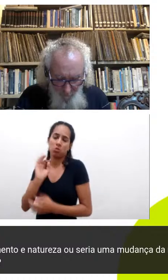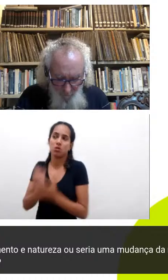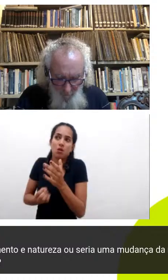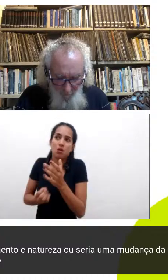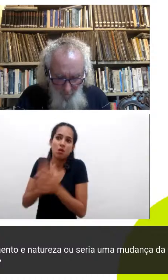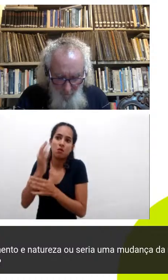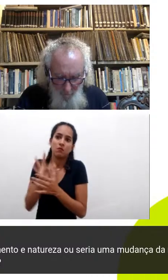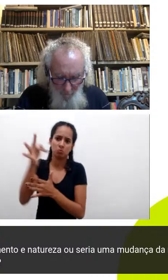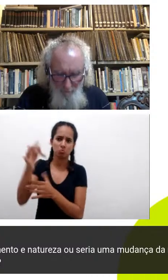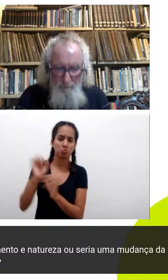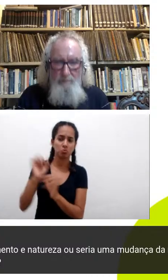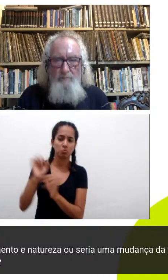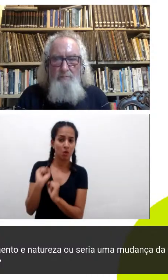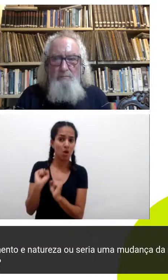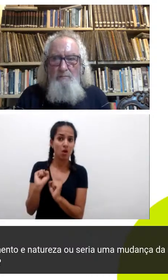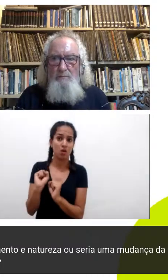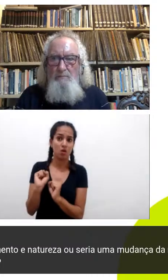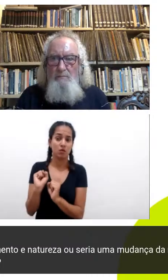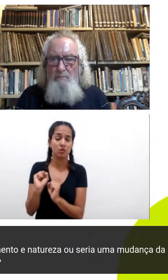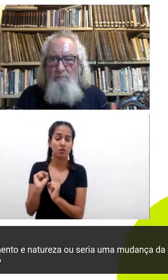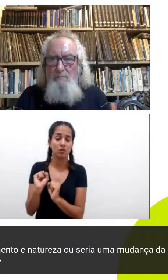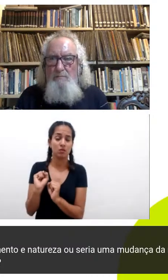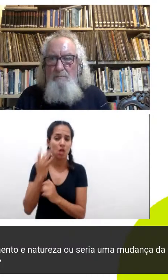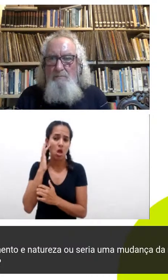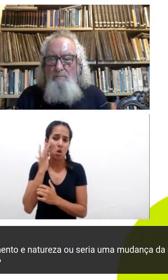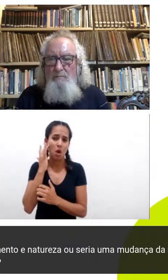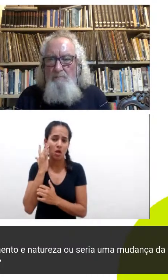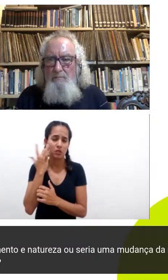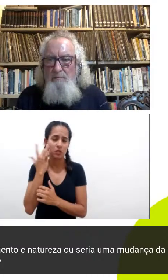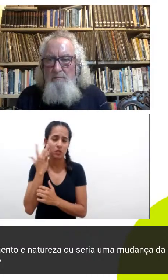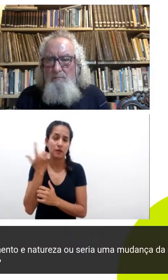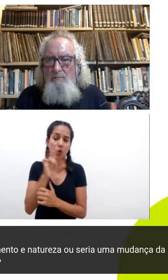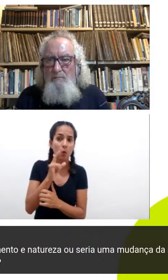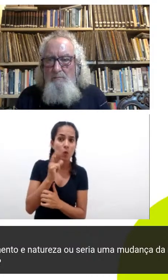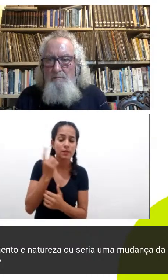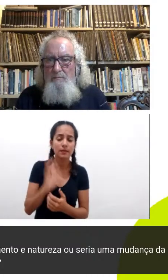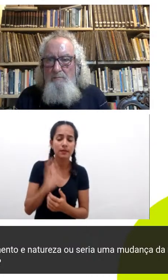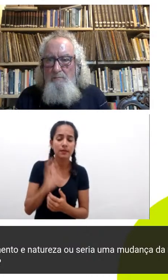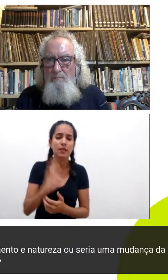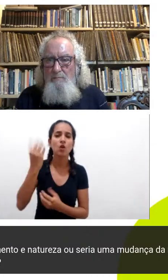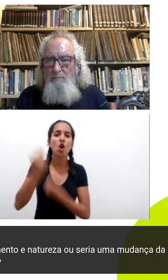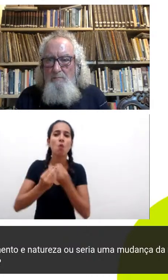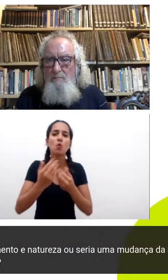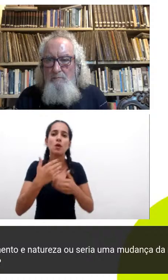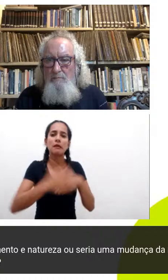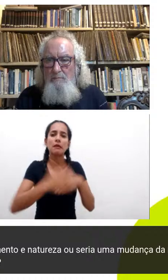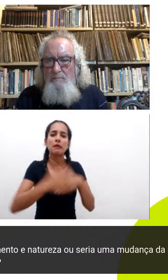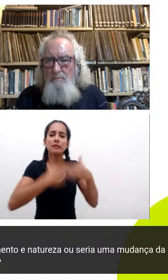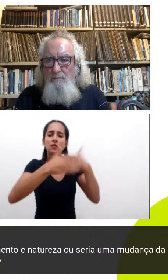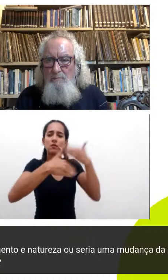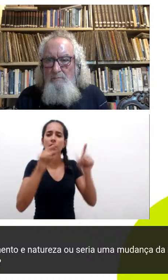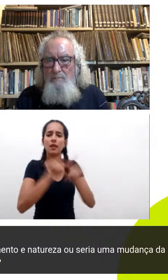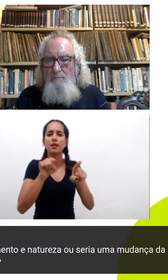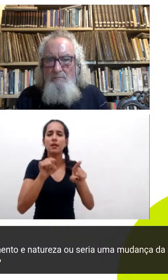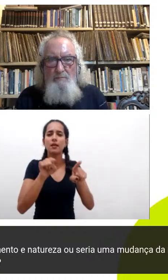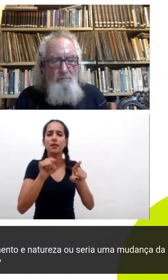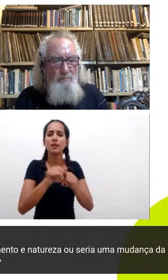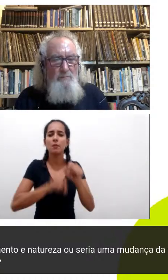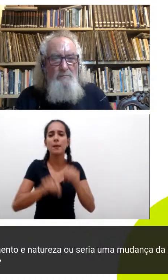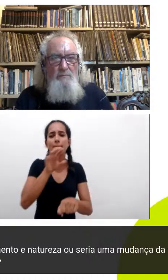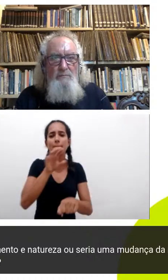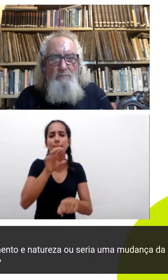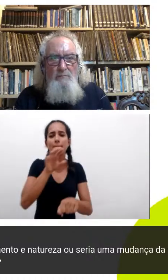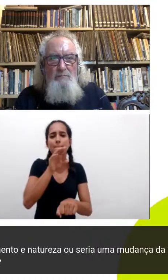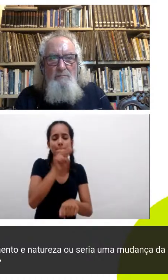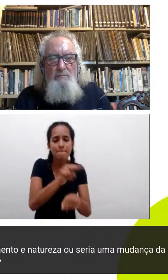né eu acho que a gente vai conseguir ver uma convergência e poder entender que desenvolver é também preservar os ecossistemas e até